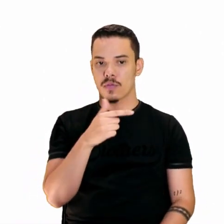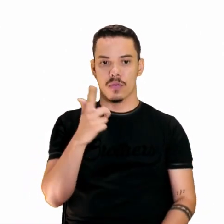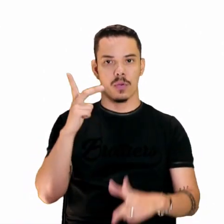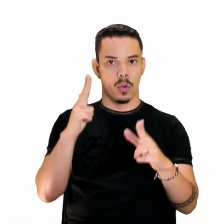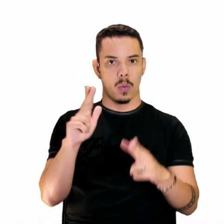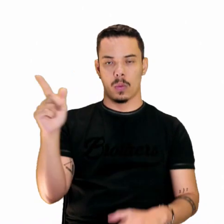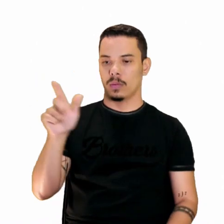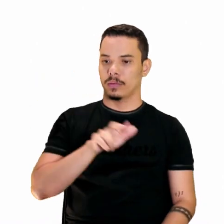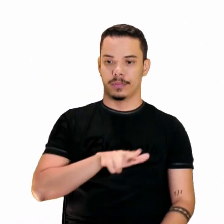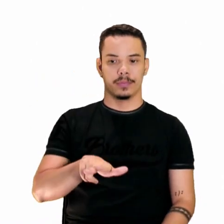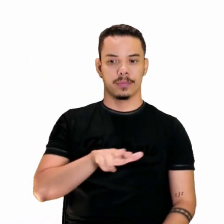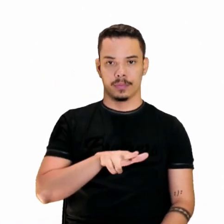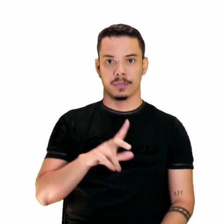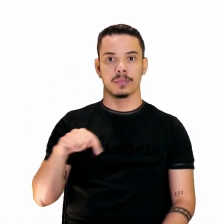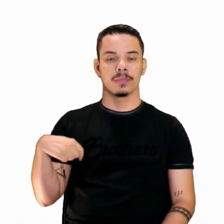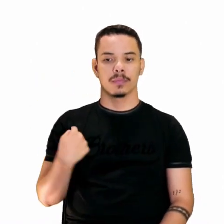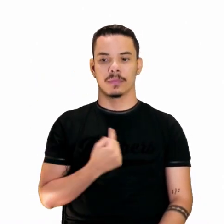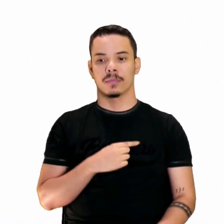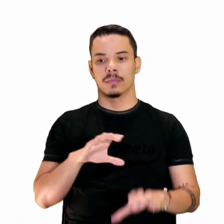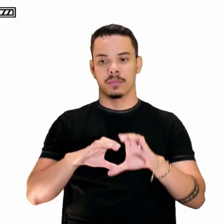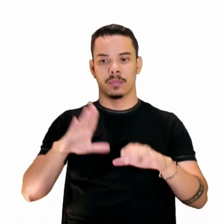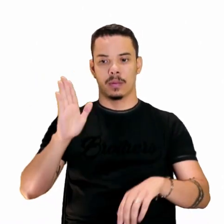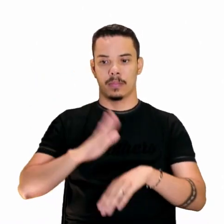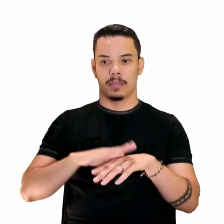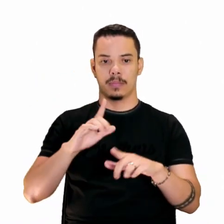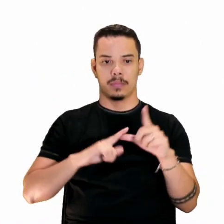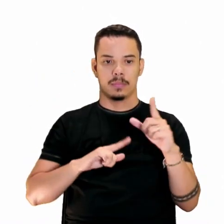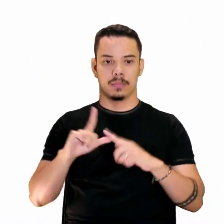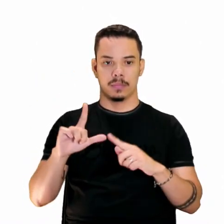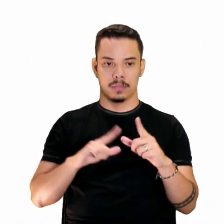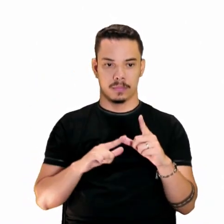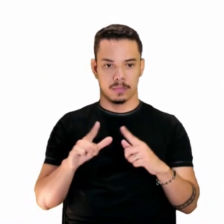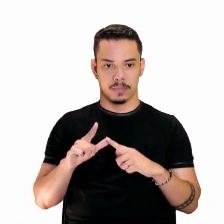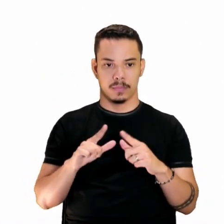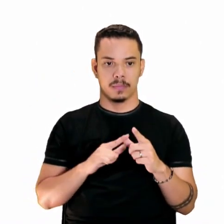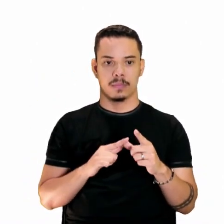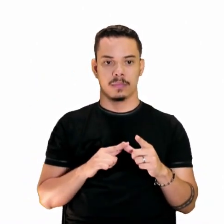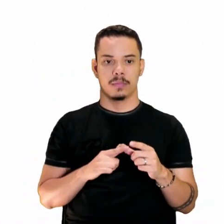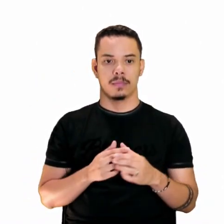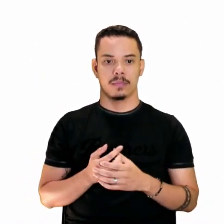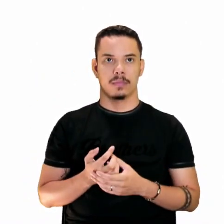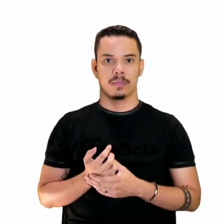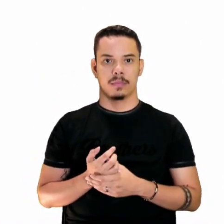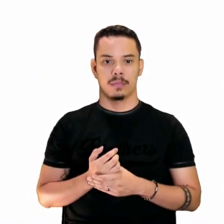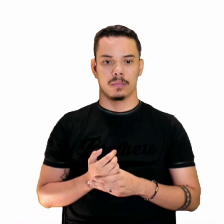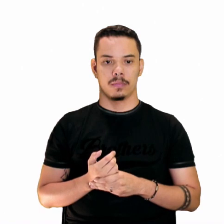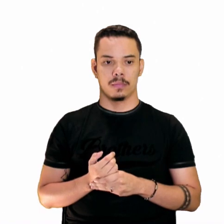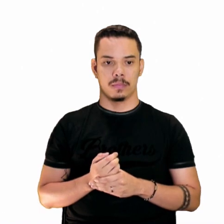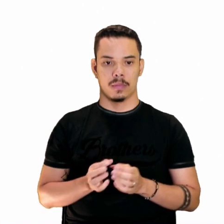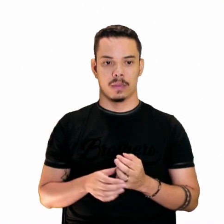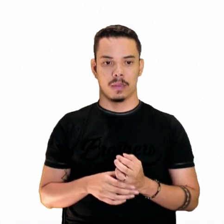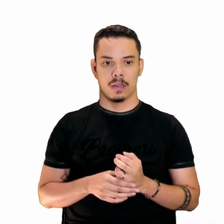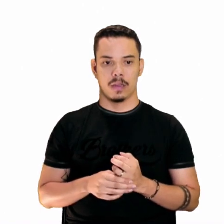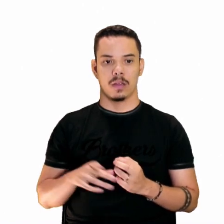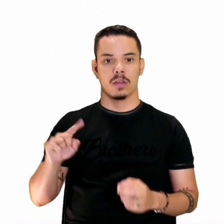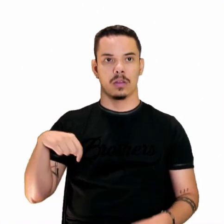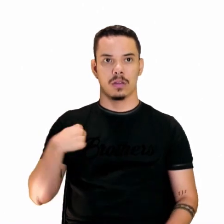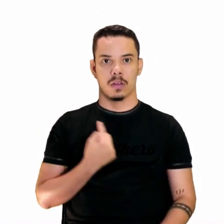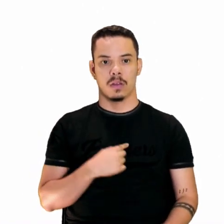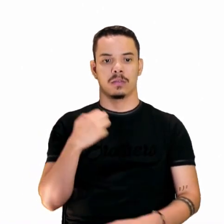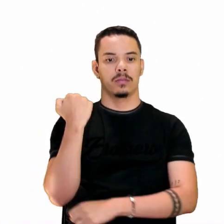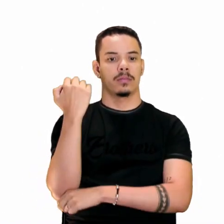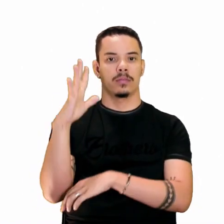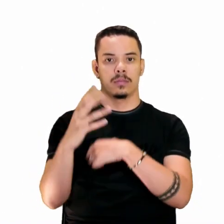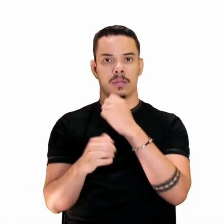gojeiam como lá. Nosso céu tem mais estrelas, nossas vases tem mais flores. Nossos bosques tem mais